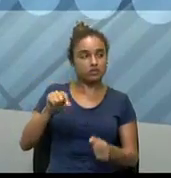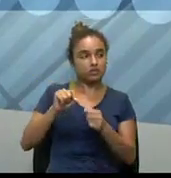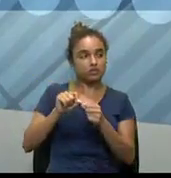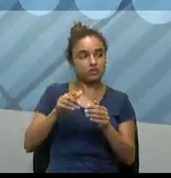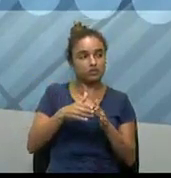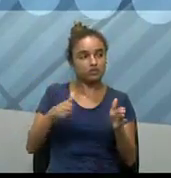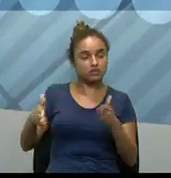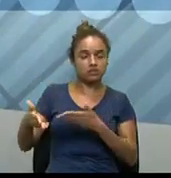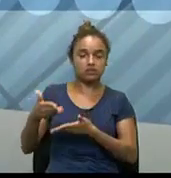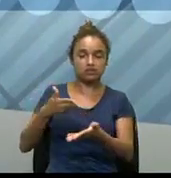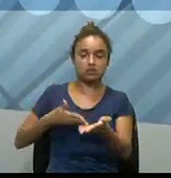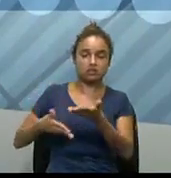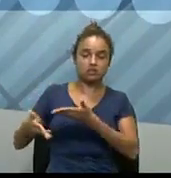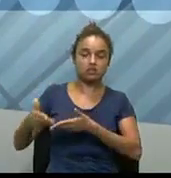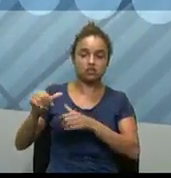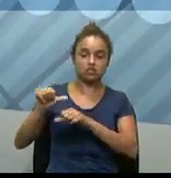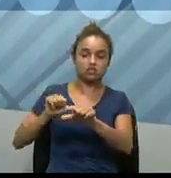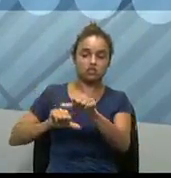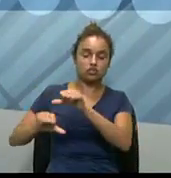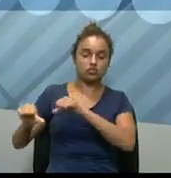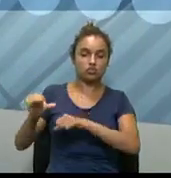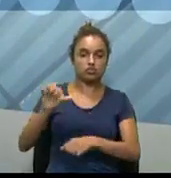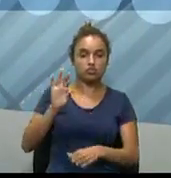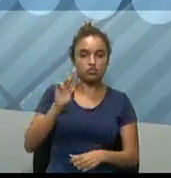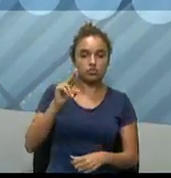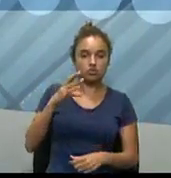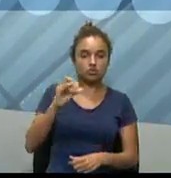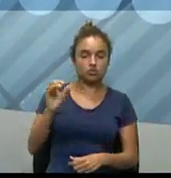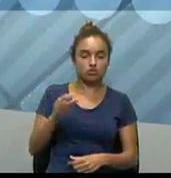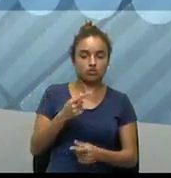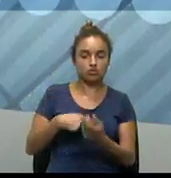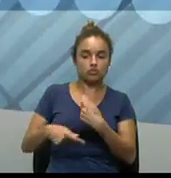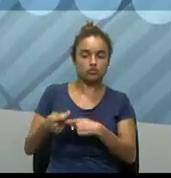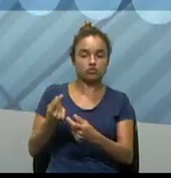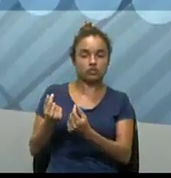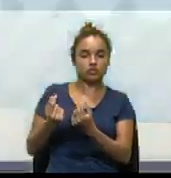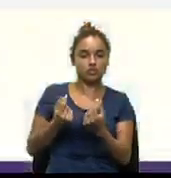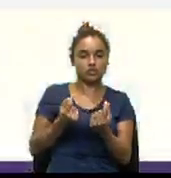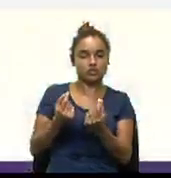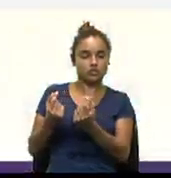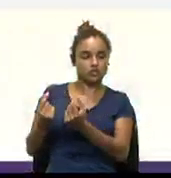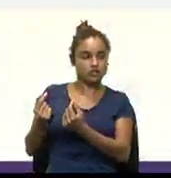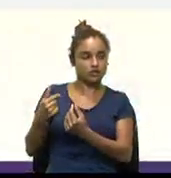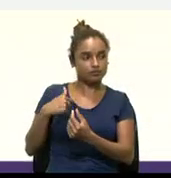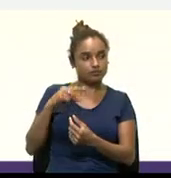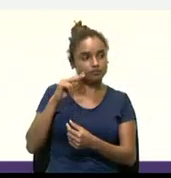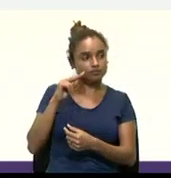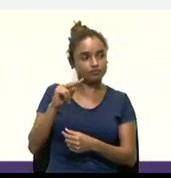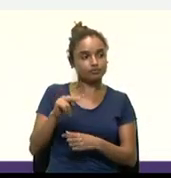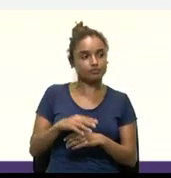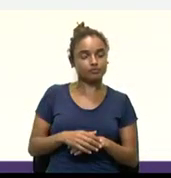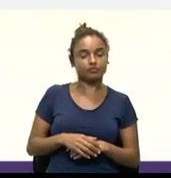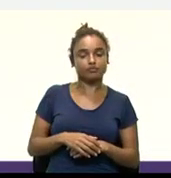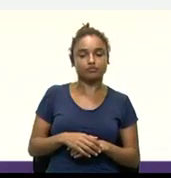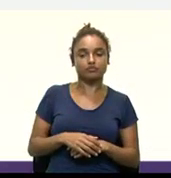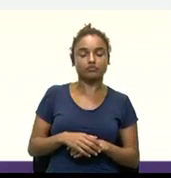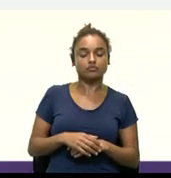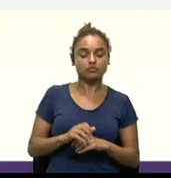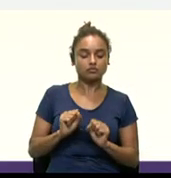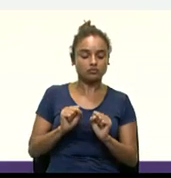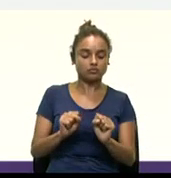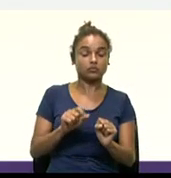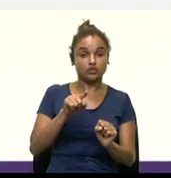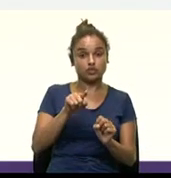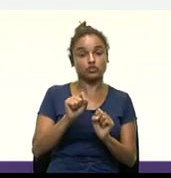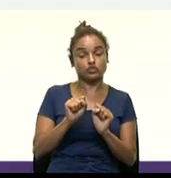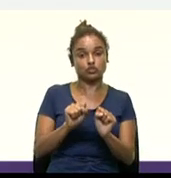transação ou troca financeira, tá? Então, indo ali ao quadro, só você pode,